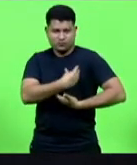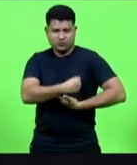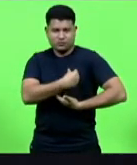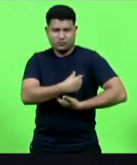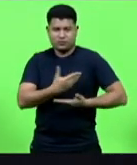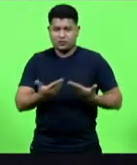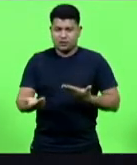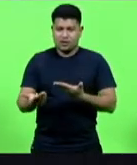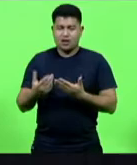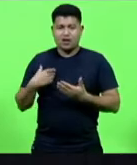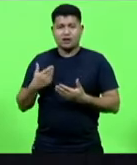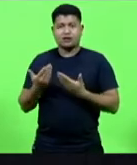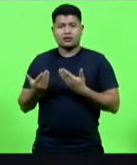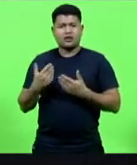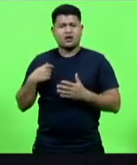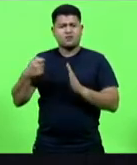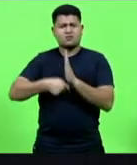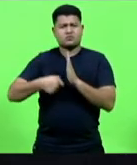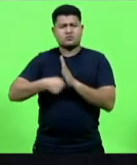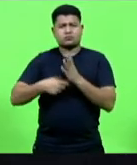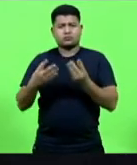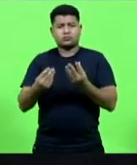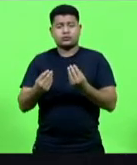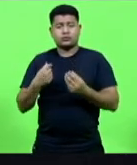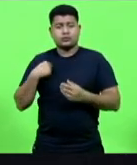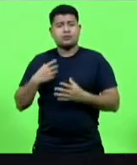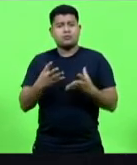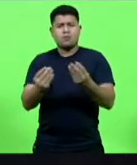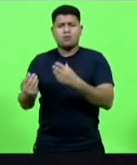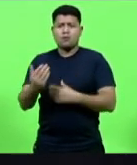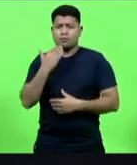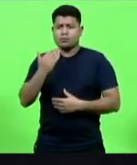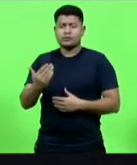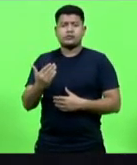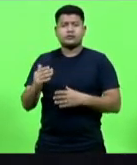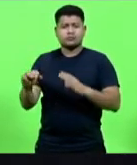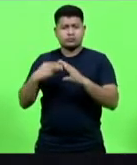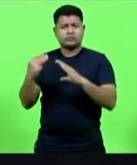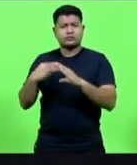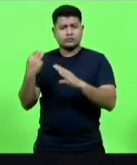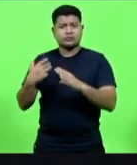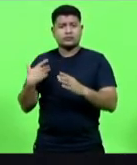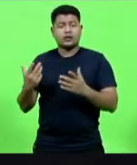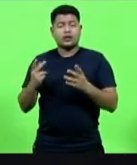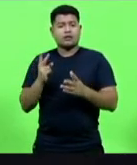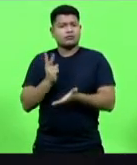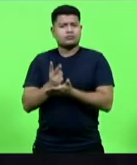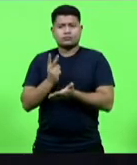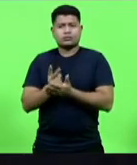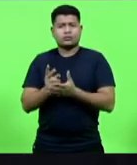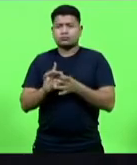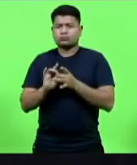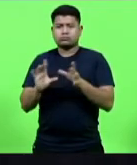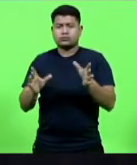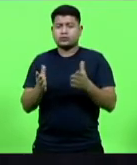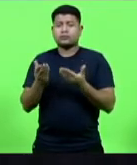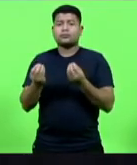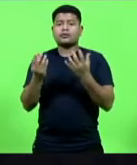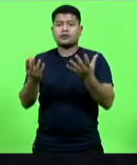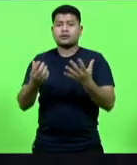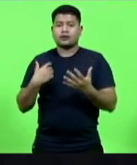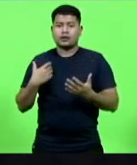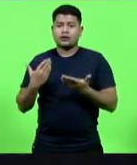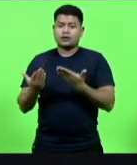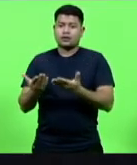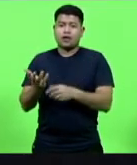lutaram muito, recebi muitos pedidos aqui para que a gente pudesse aprovar esse projeto, eu sempre deixei à disposição para que a gente pudesse ter a maior